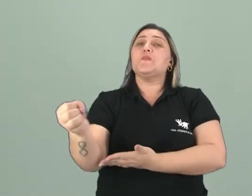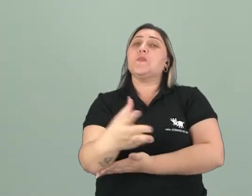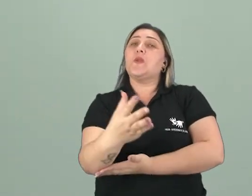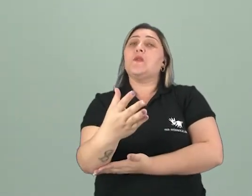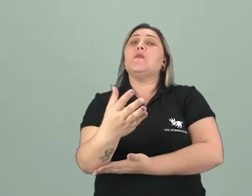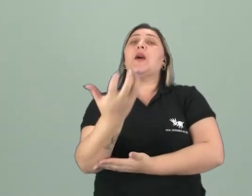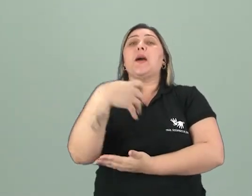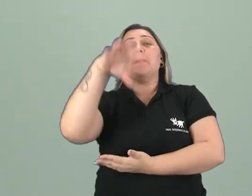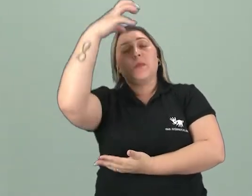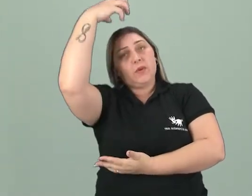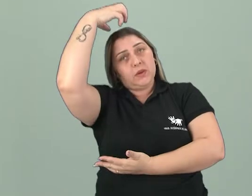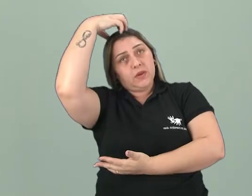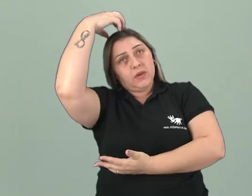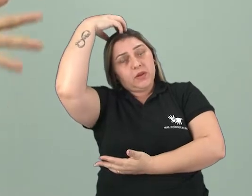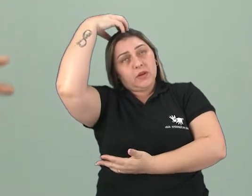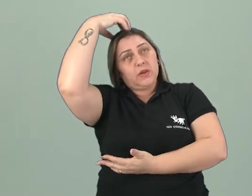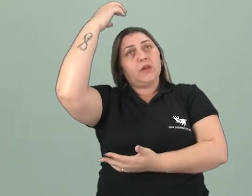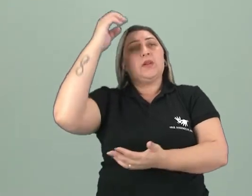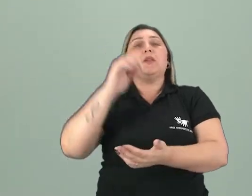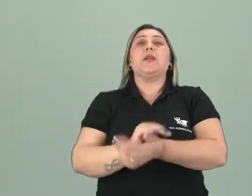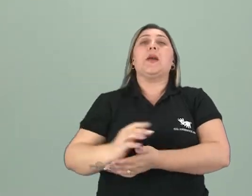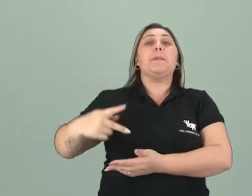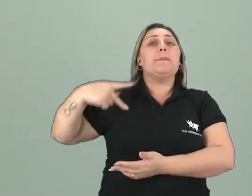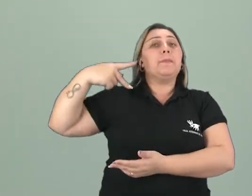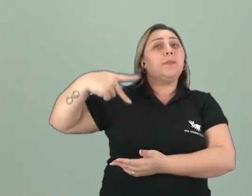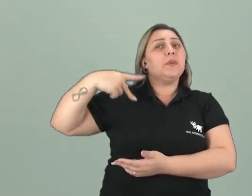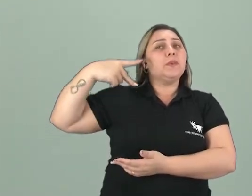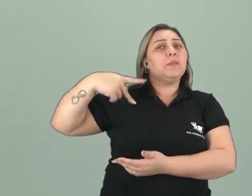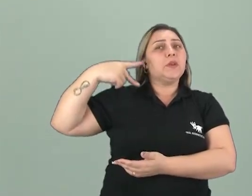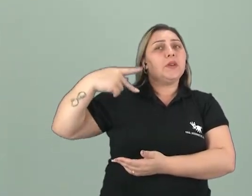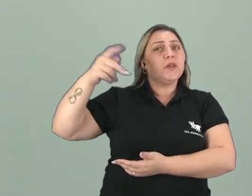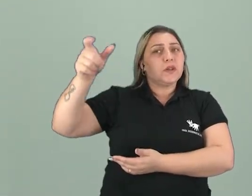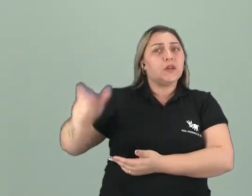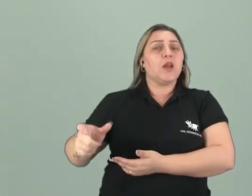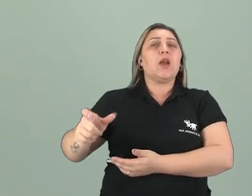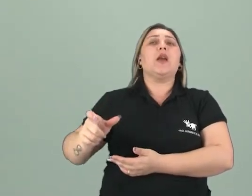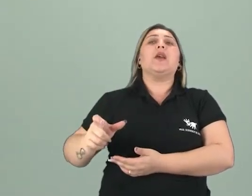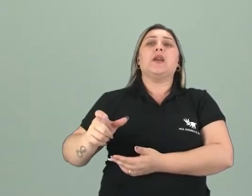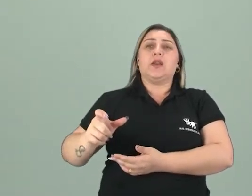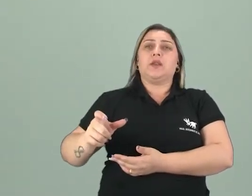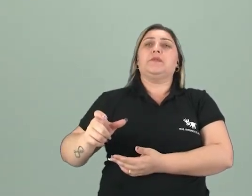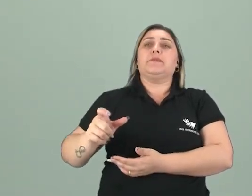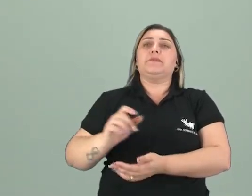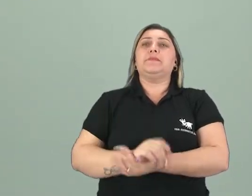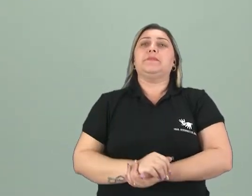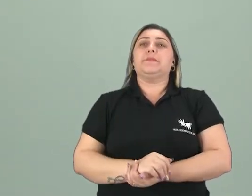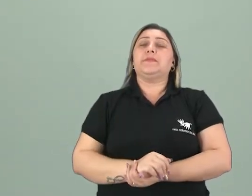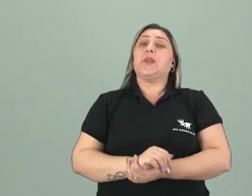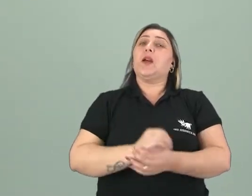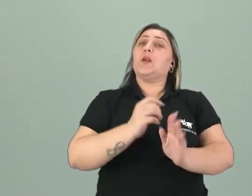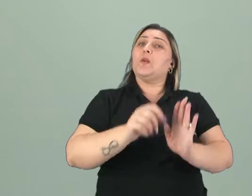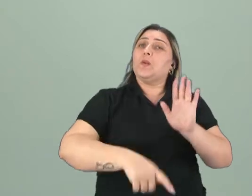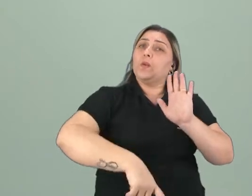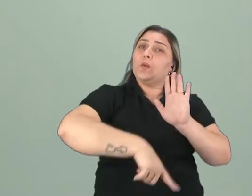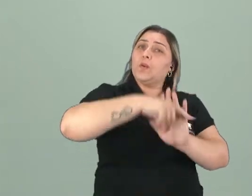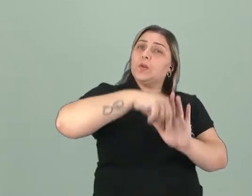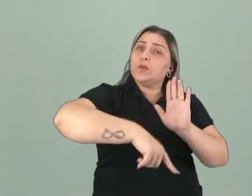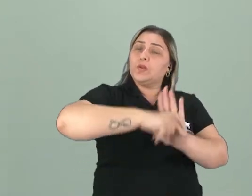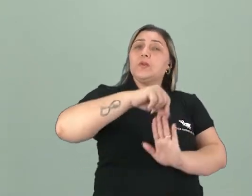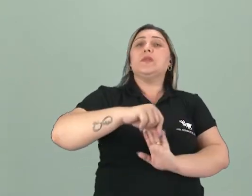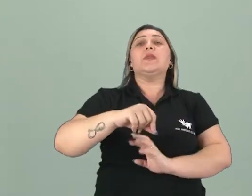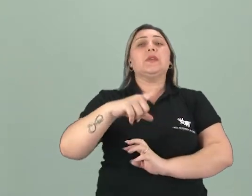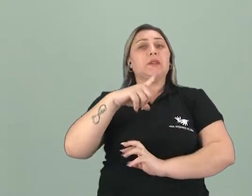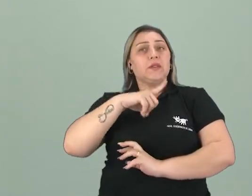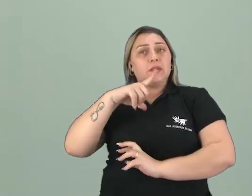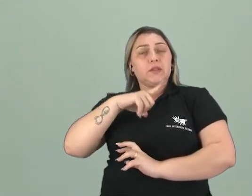monarquia, certo? Que é a monarquia parlamentarista, a monarquia constitucional, enfim. É uma monarquia que